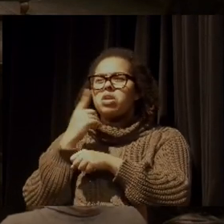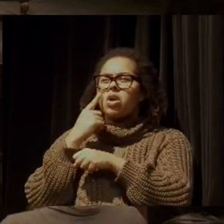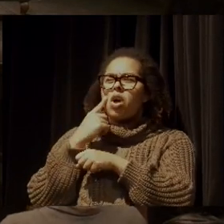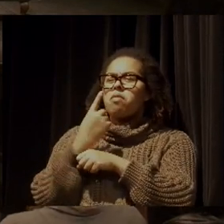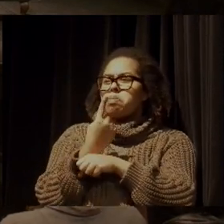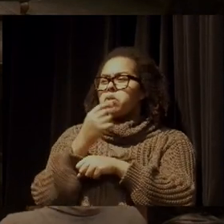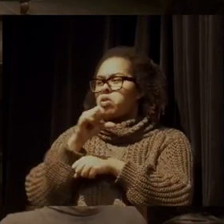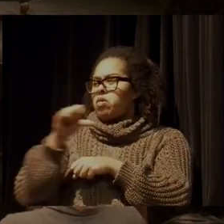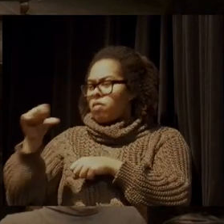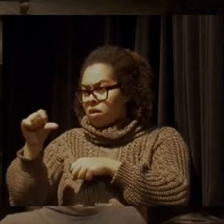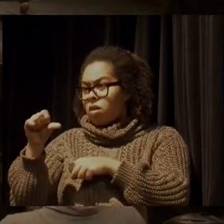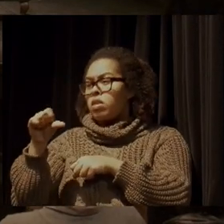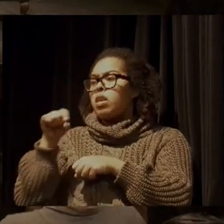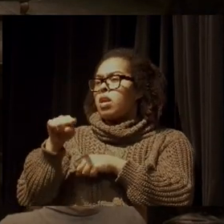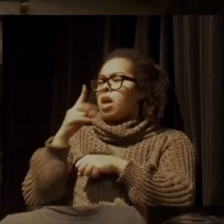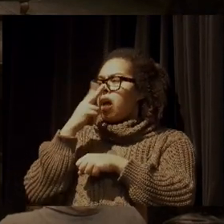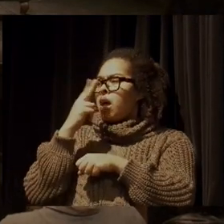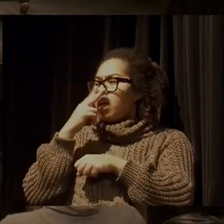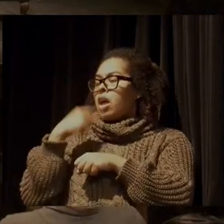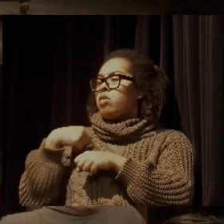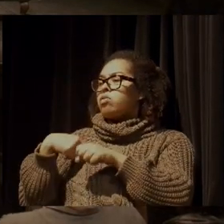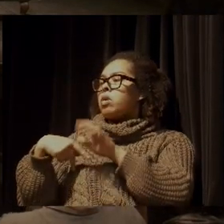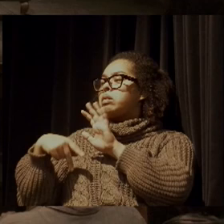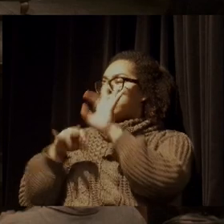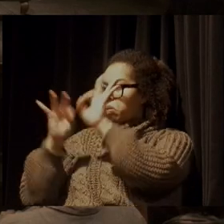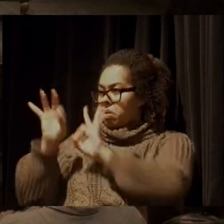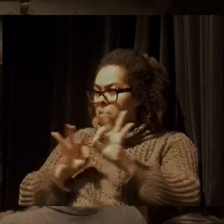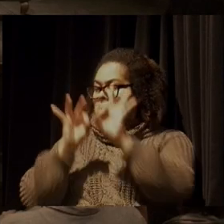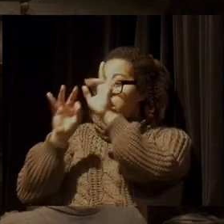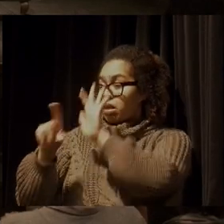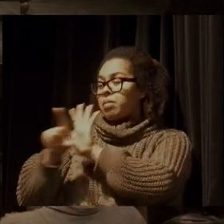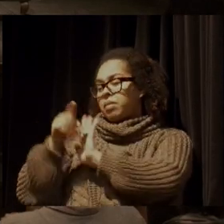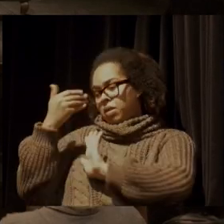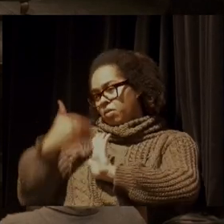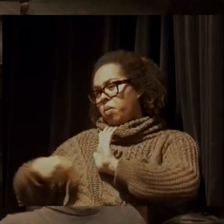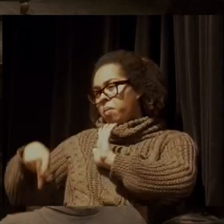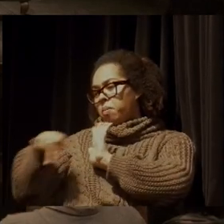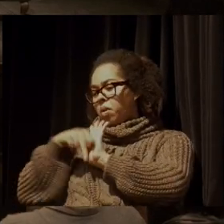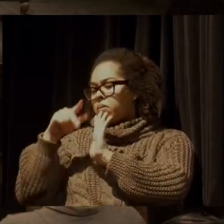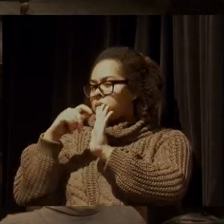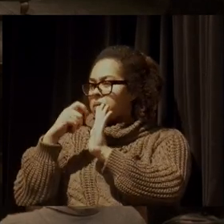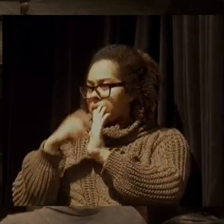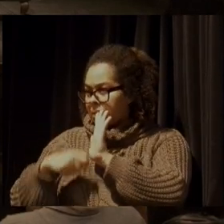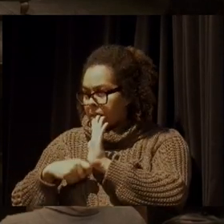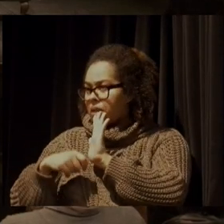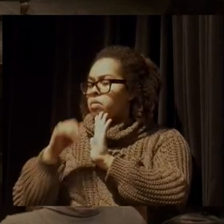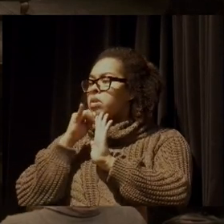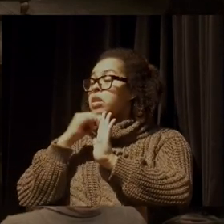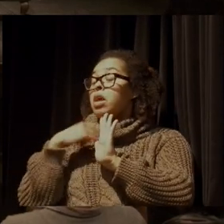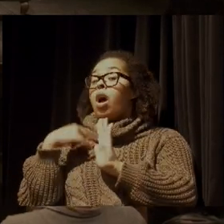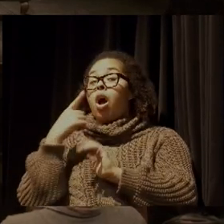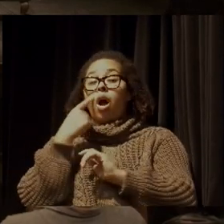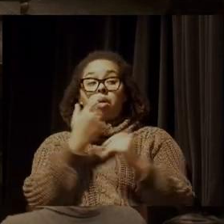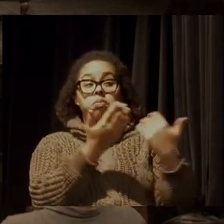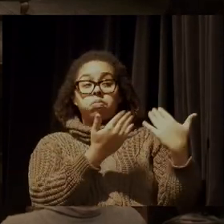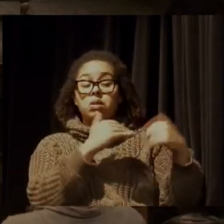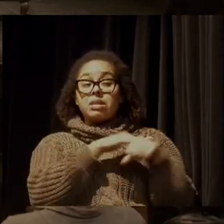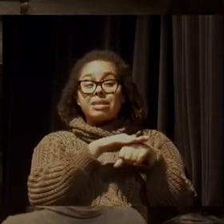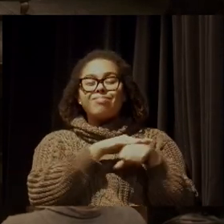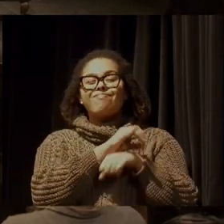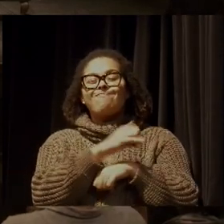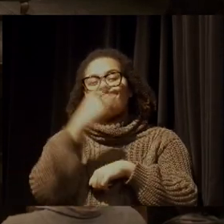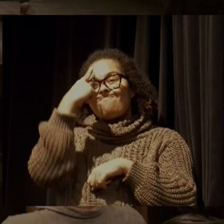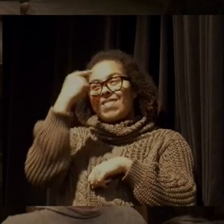99, eu sei porque eu sou autor da lei, e eu até nessa conversa disse, talvez se a gente tivesse investido